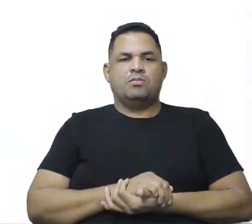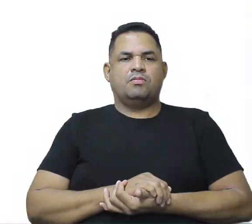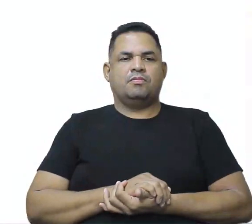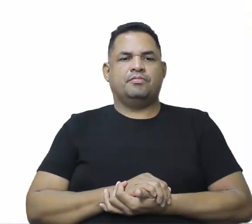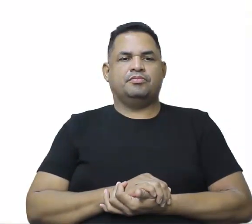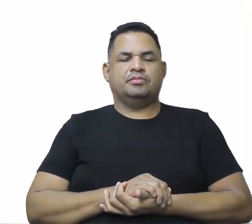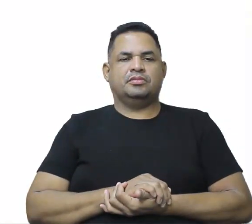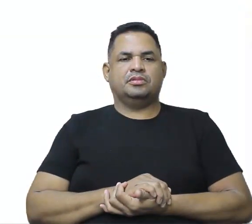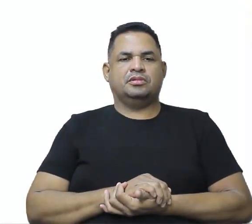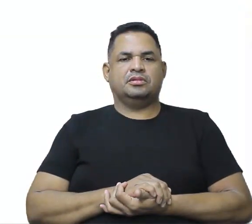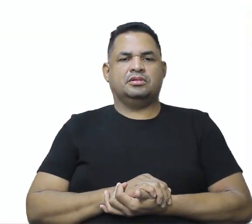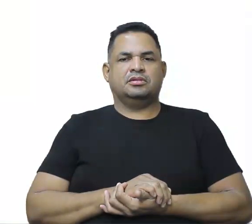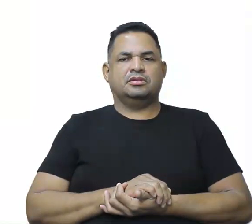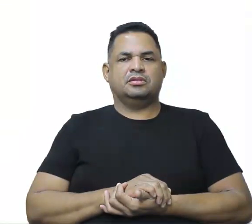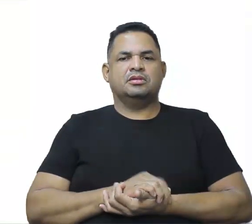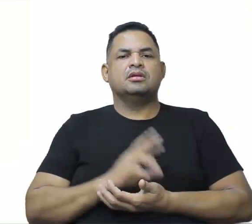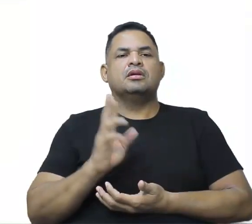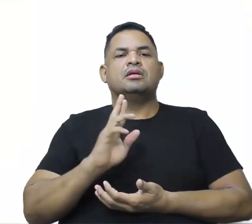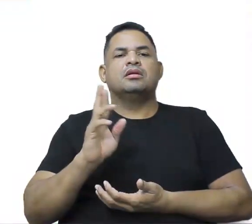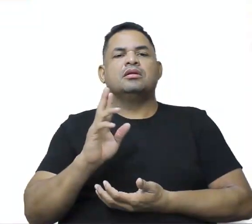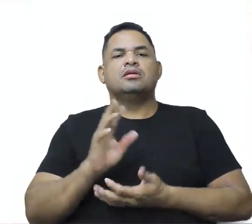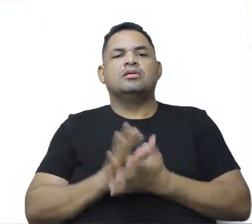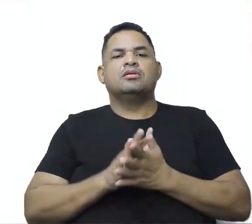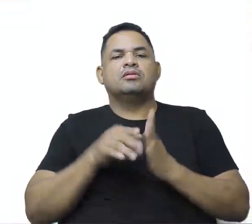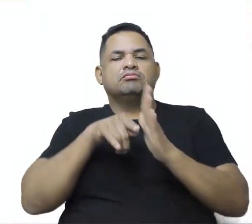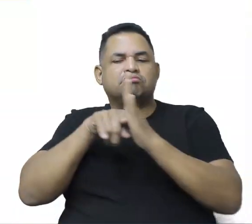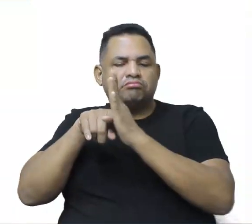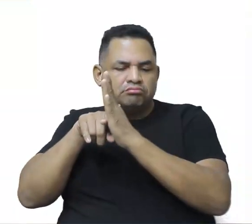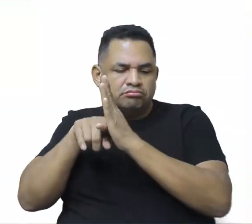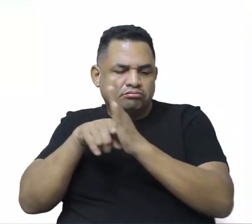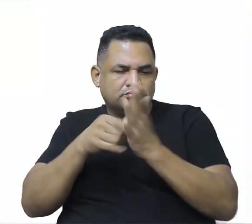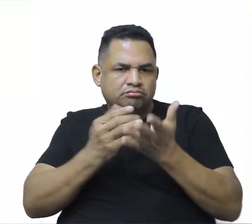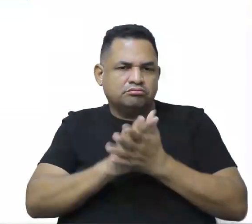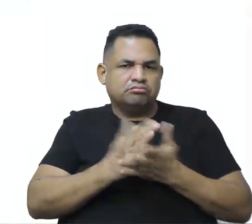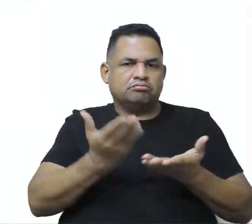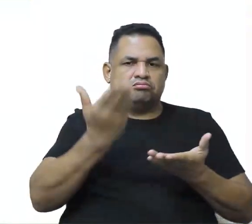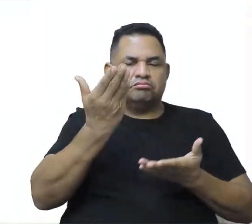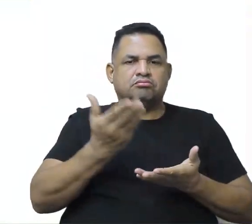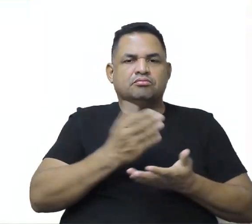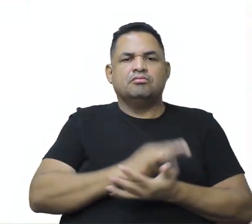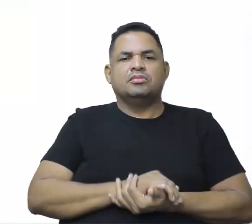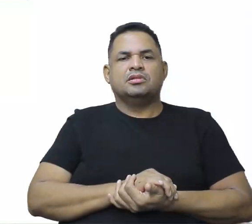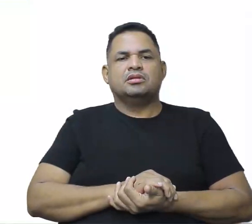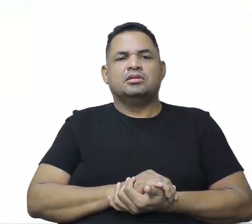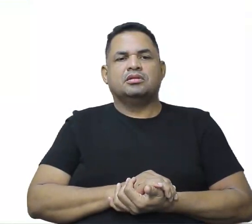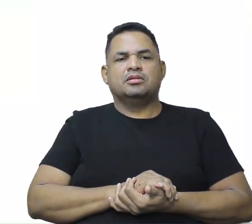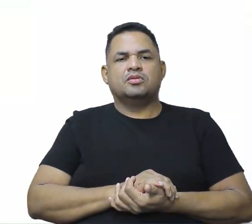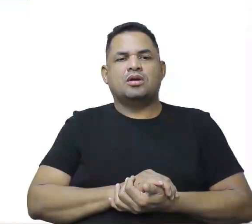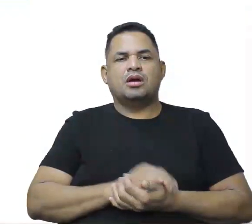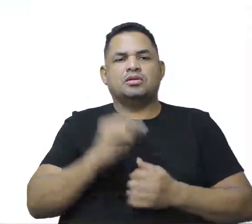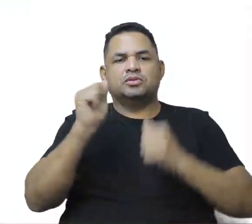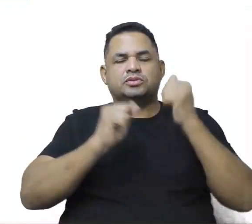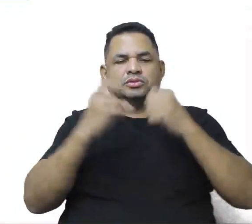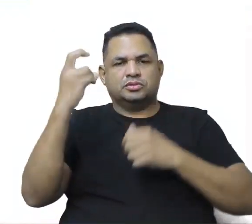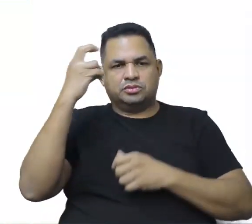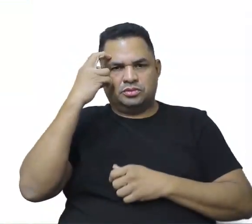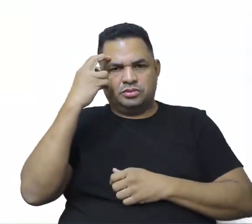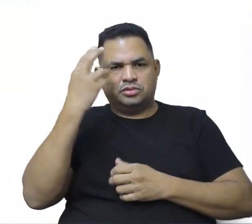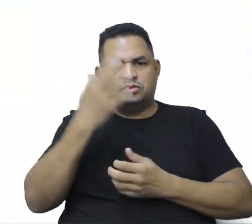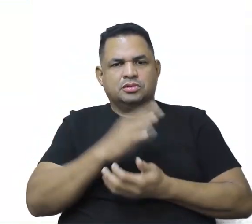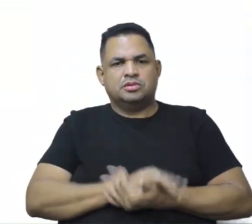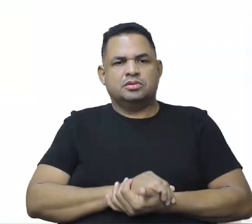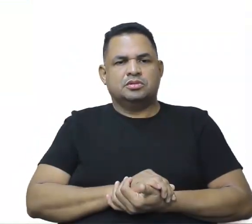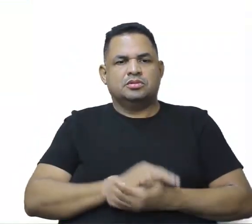E aí, quem foi que estudou, né? Criou esses estudos sobre a indústria cultural, né? Foi